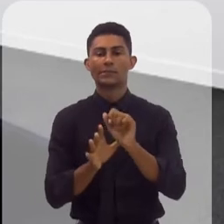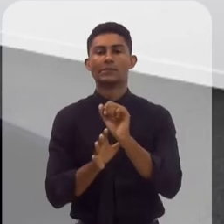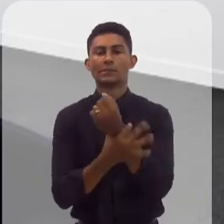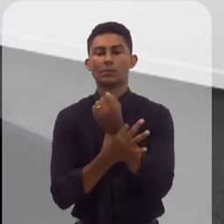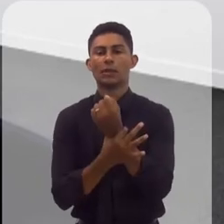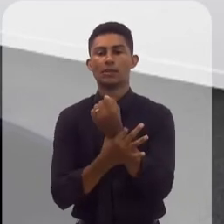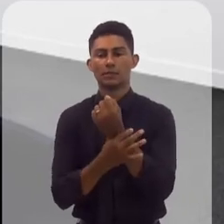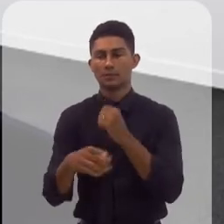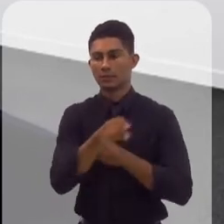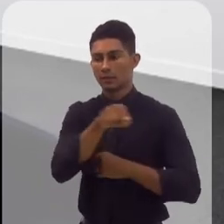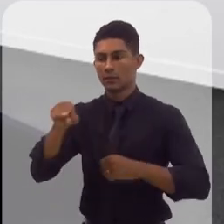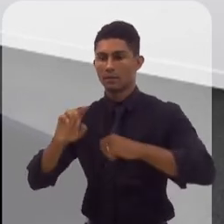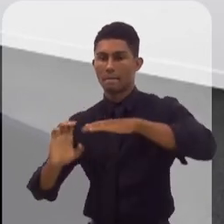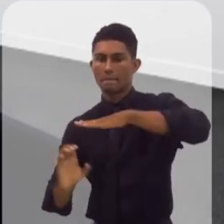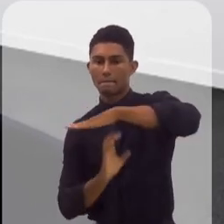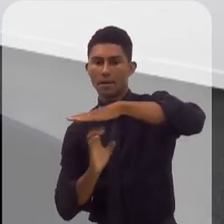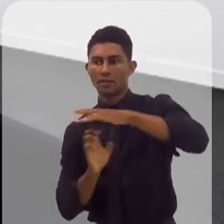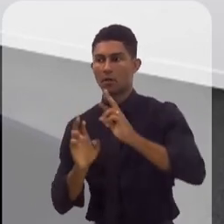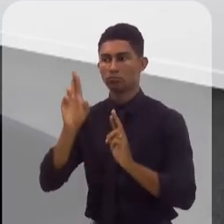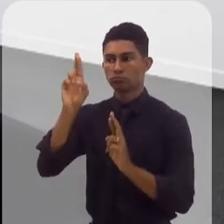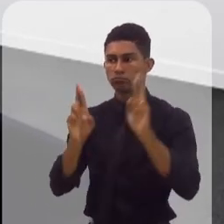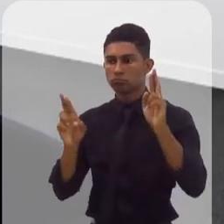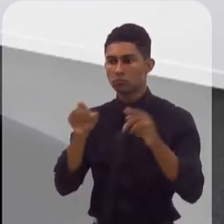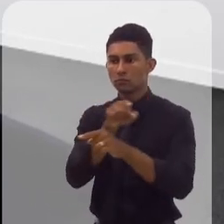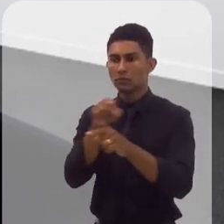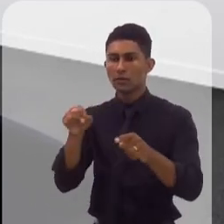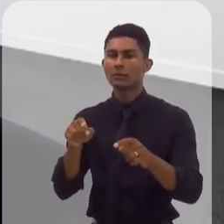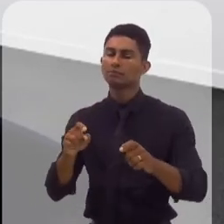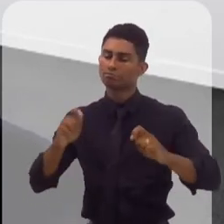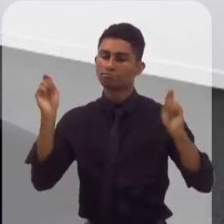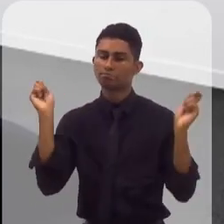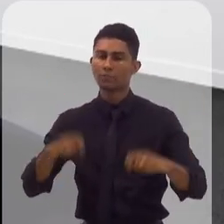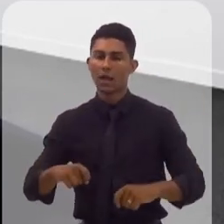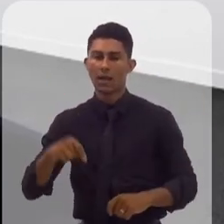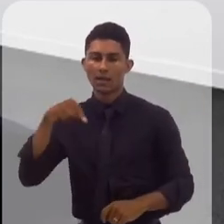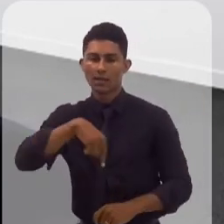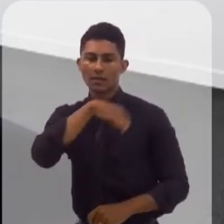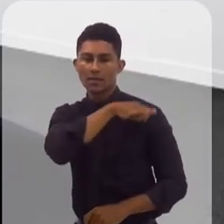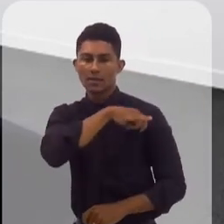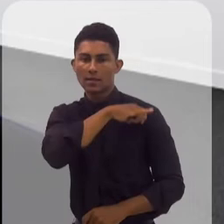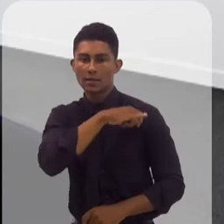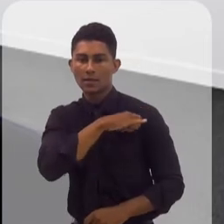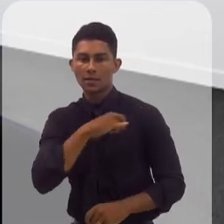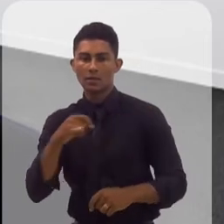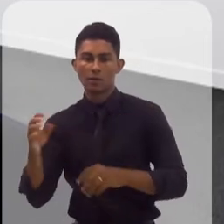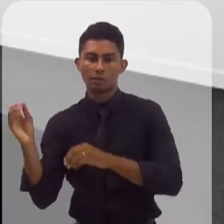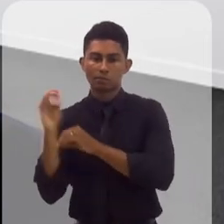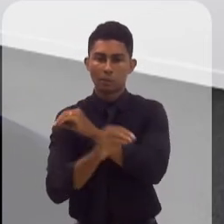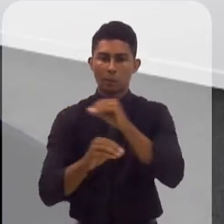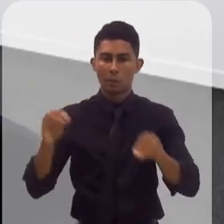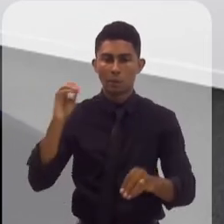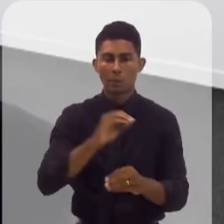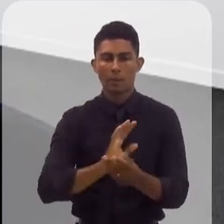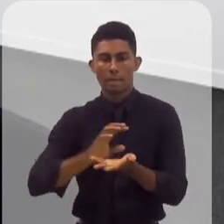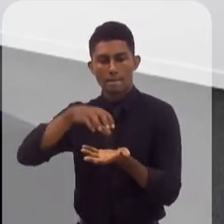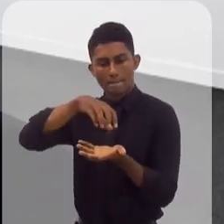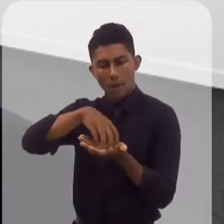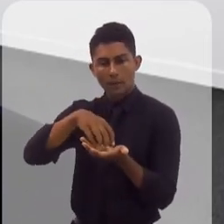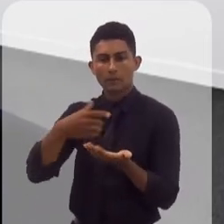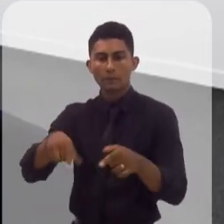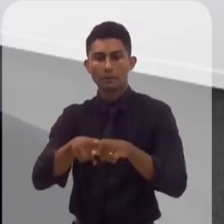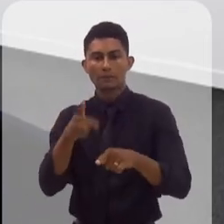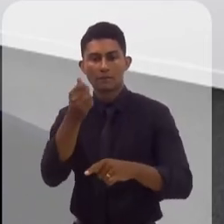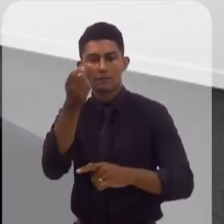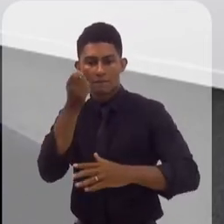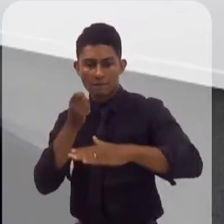jurídica ao empreendedor, ao desenvolvedor do projeto, para que ele se instale e faça seus investimentos, porque são investimentos de